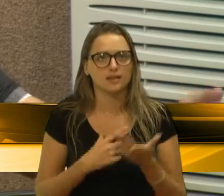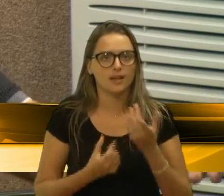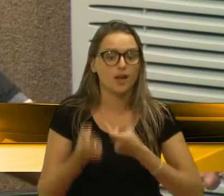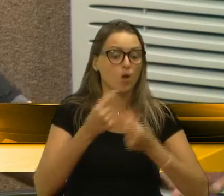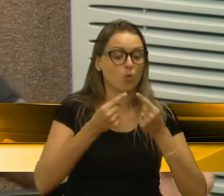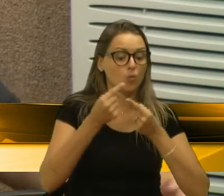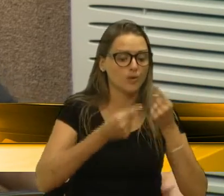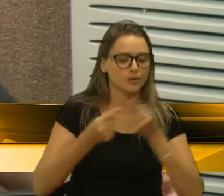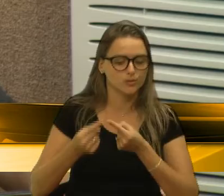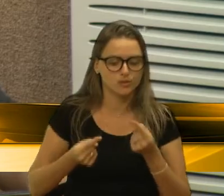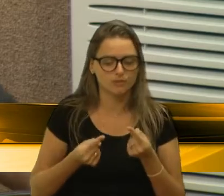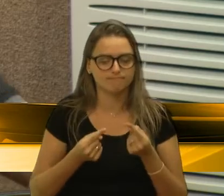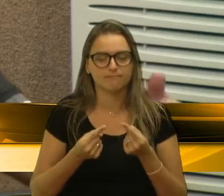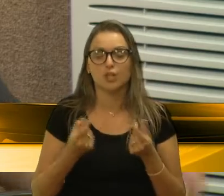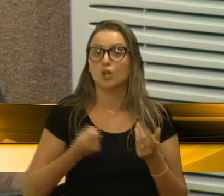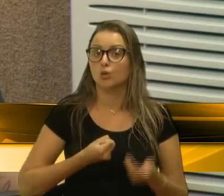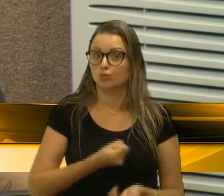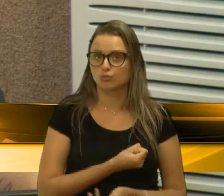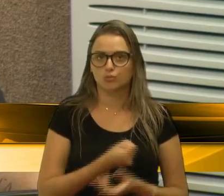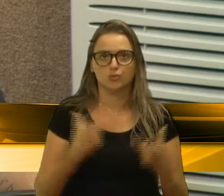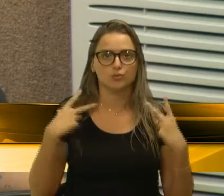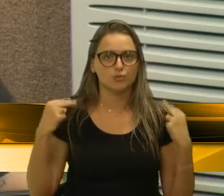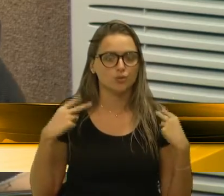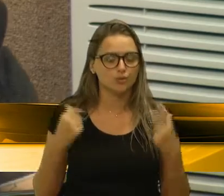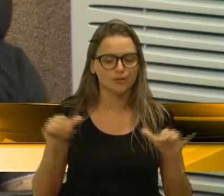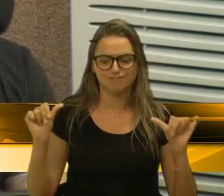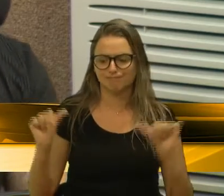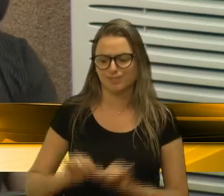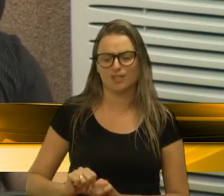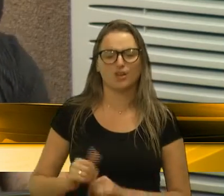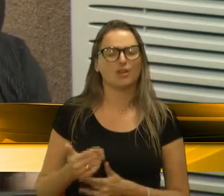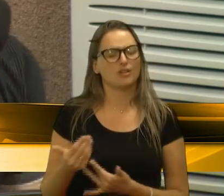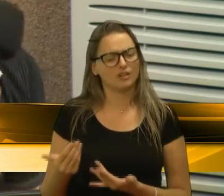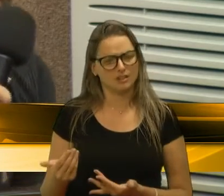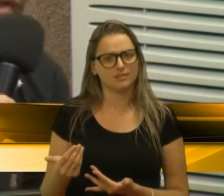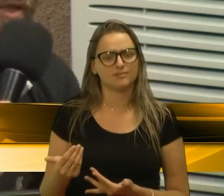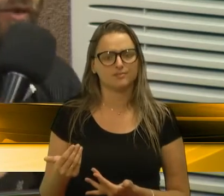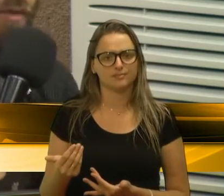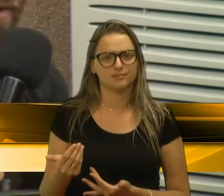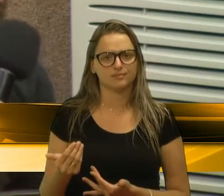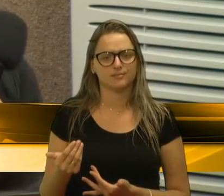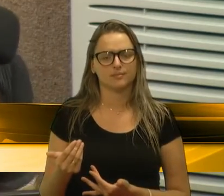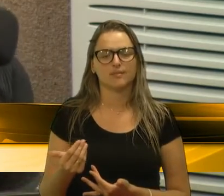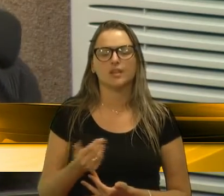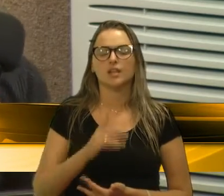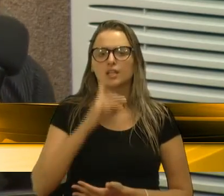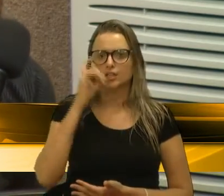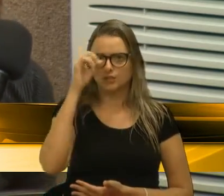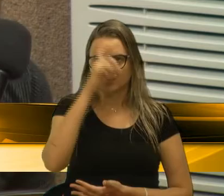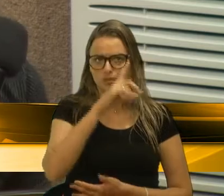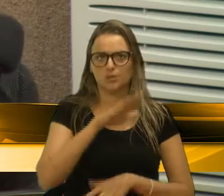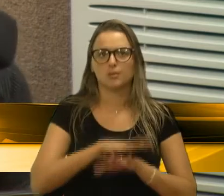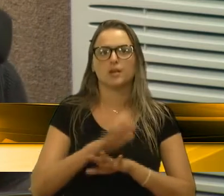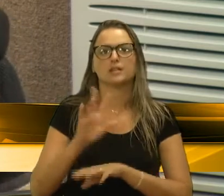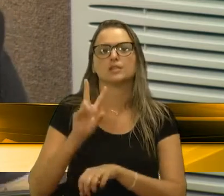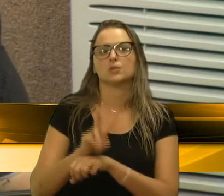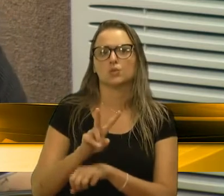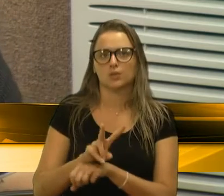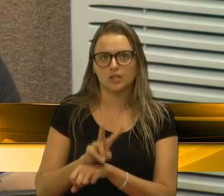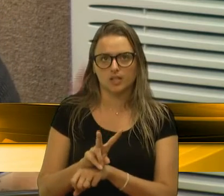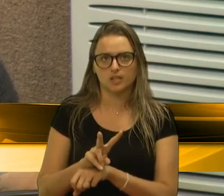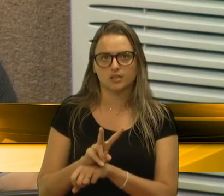número de motoristas embriagados é muito grande. Então, as questões de prevenção têm que ser retomadas, sim,